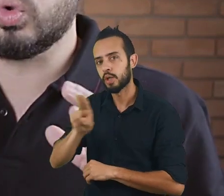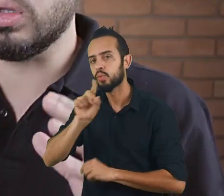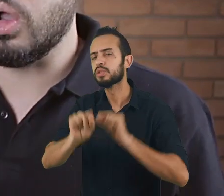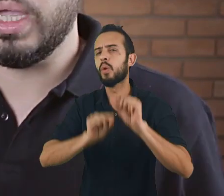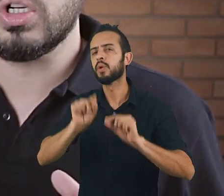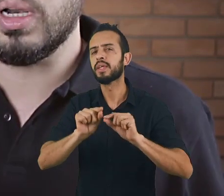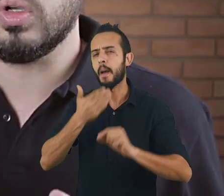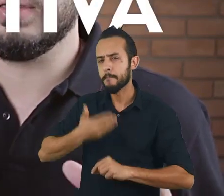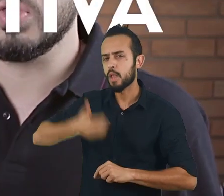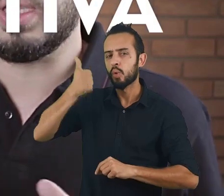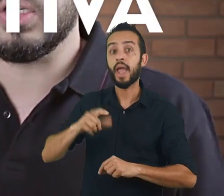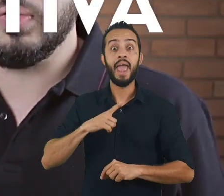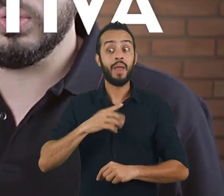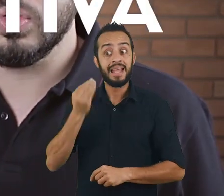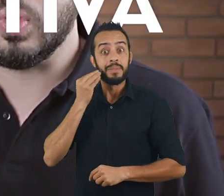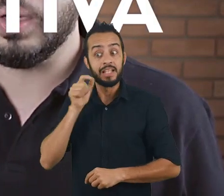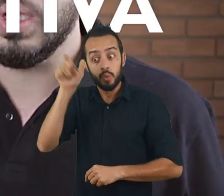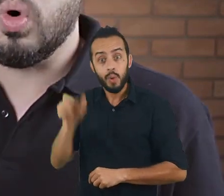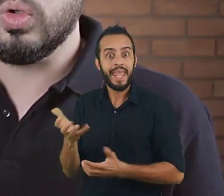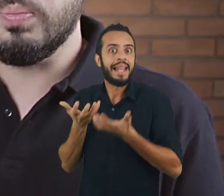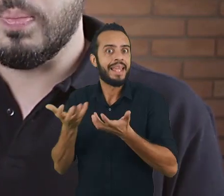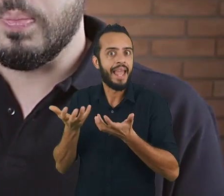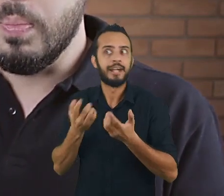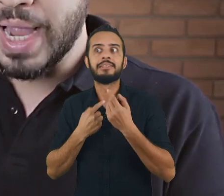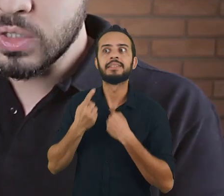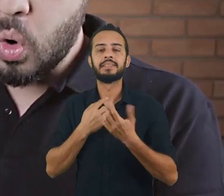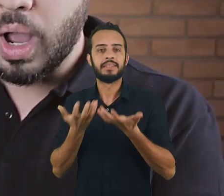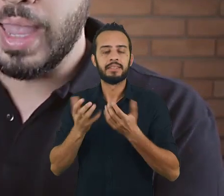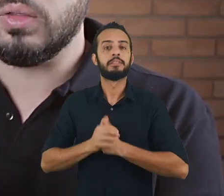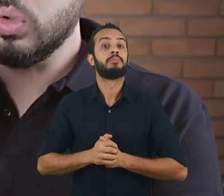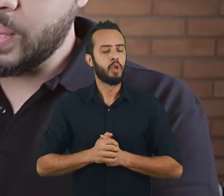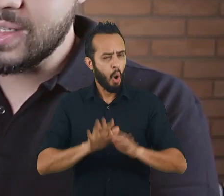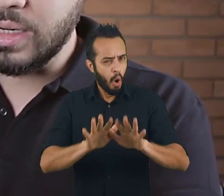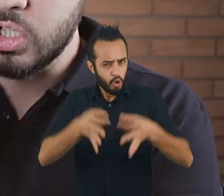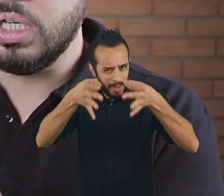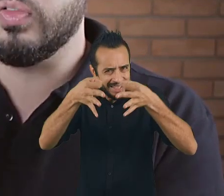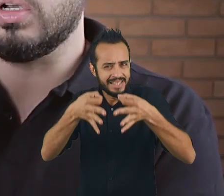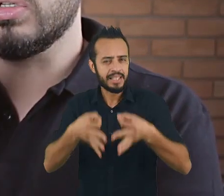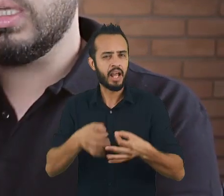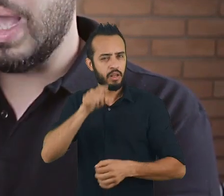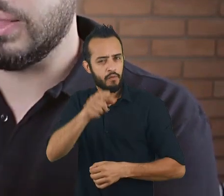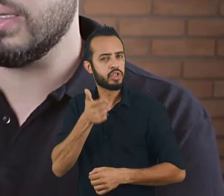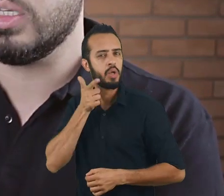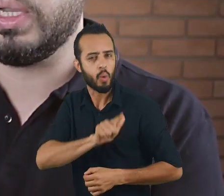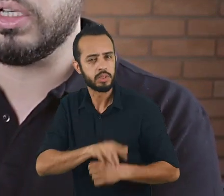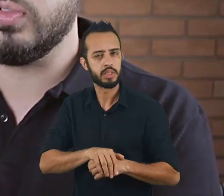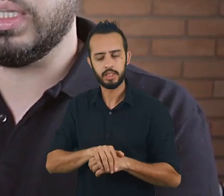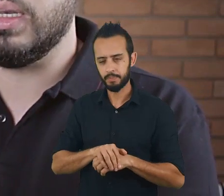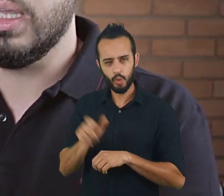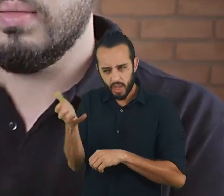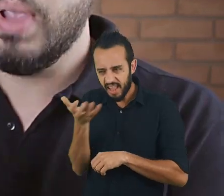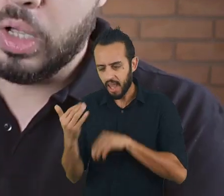ela é totalmente relacionada à expectativa do usuário. Quanto mais correta, quanto mais certinho você conseguir bater nessa